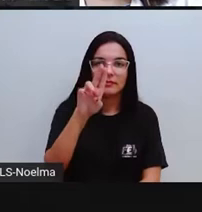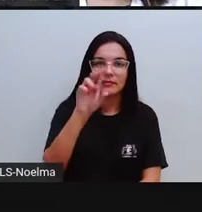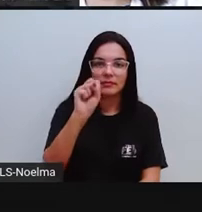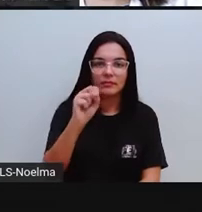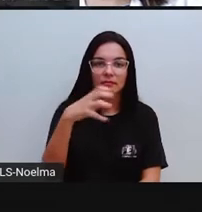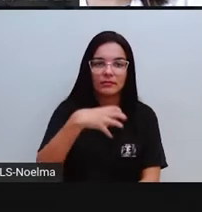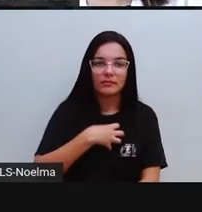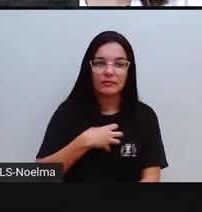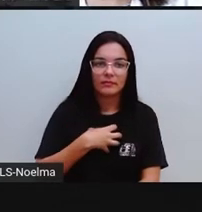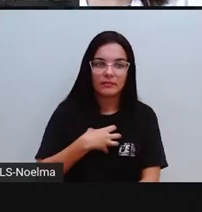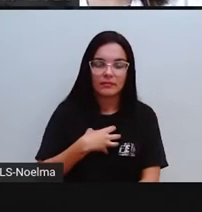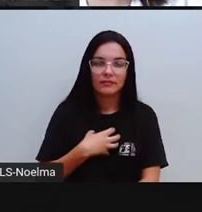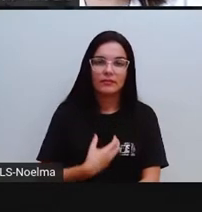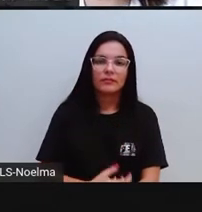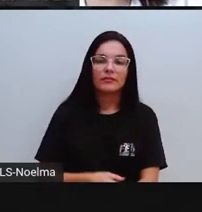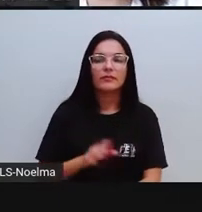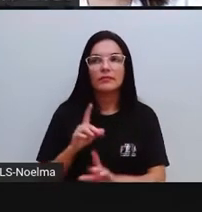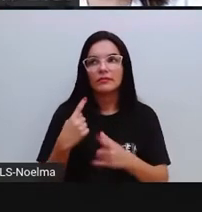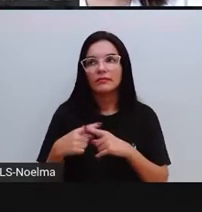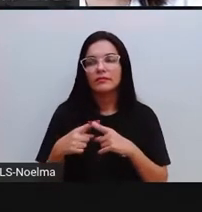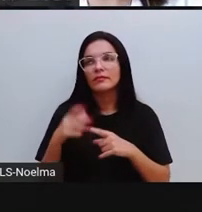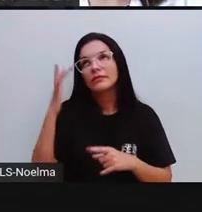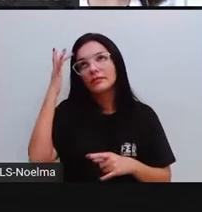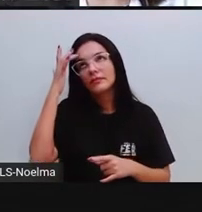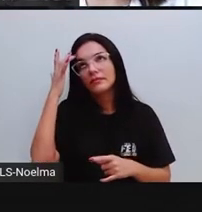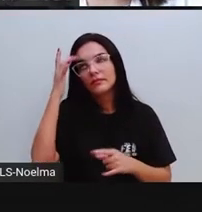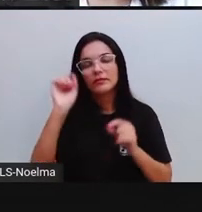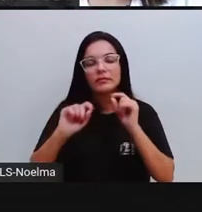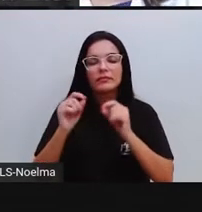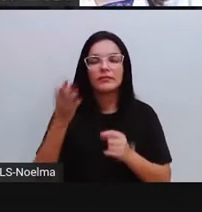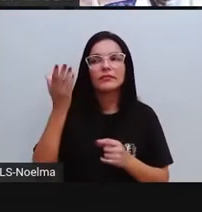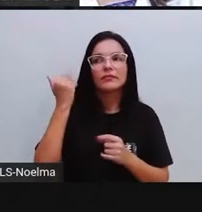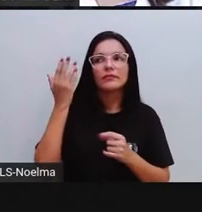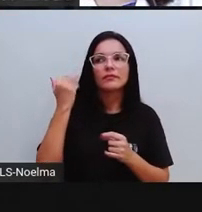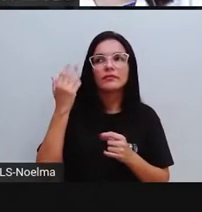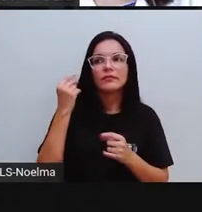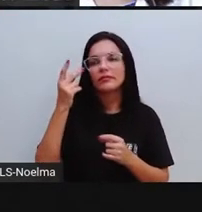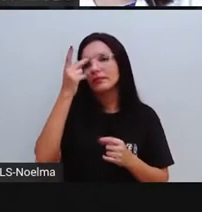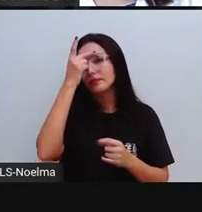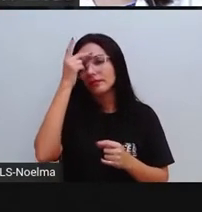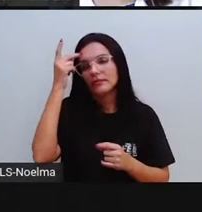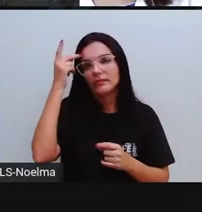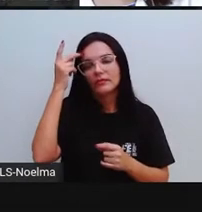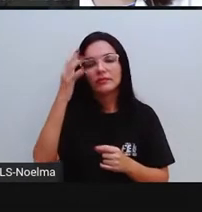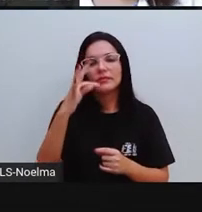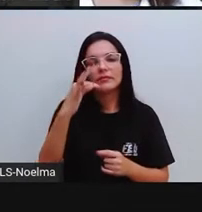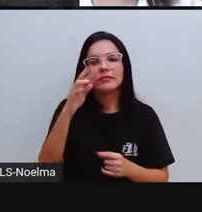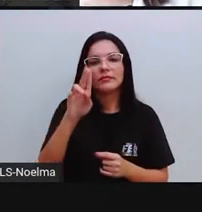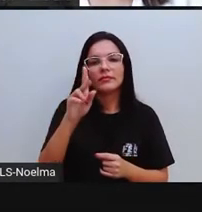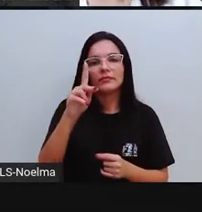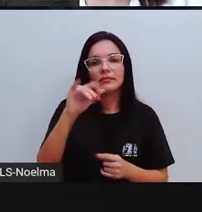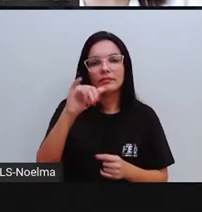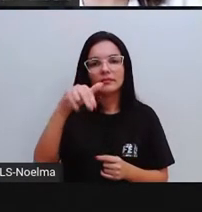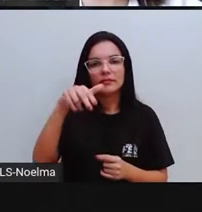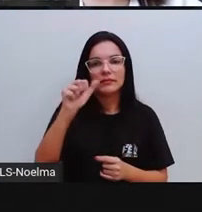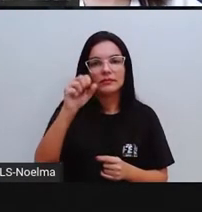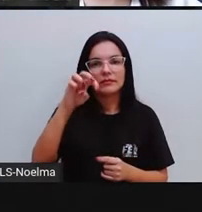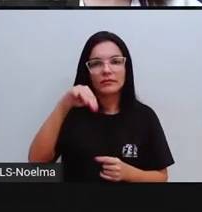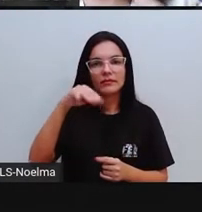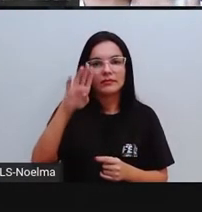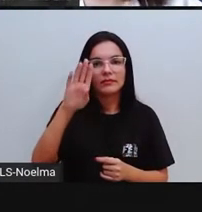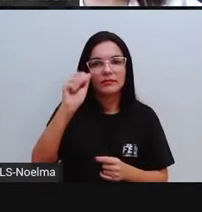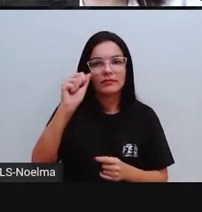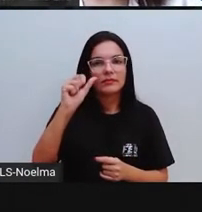achava-se que os povos tupinambais, os indígenas tupinambais, haviam sido extintos, que não existiam mais